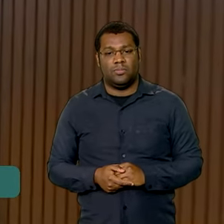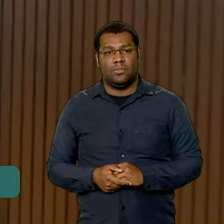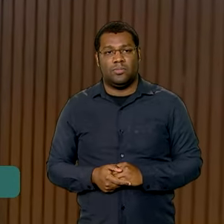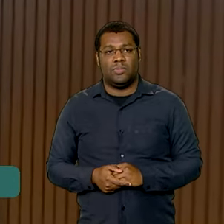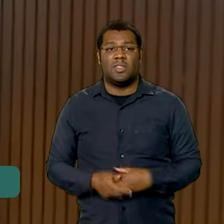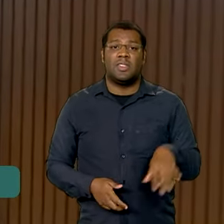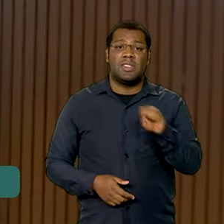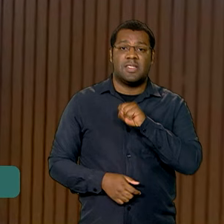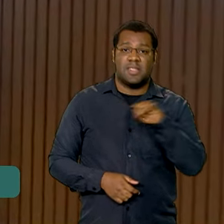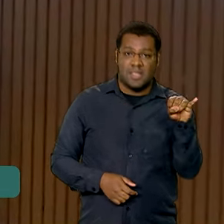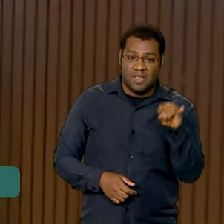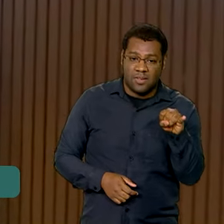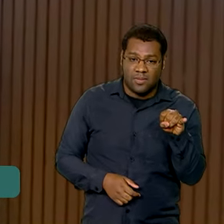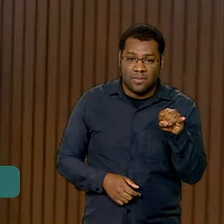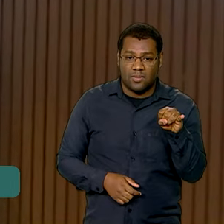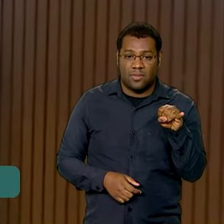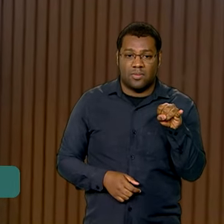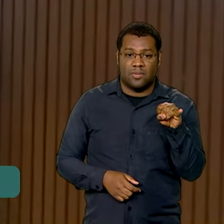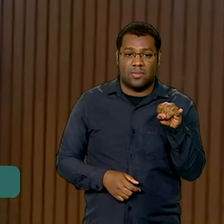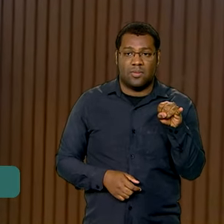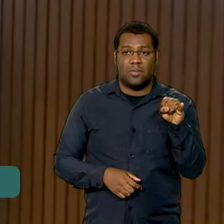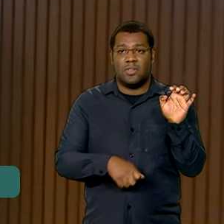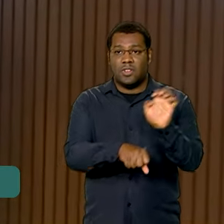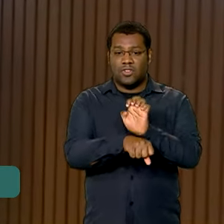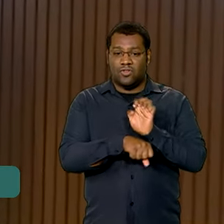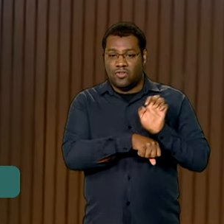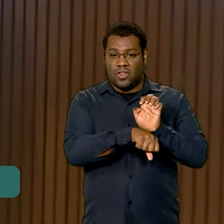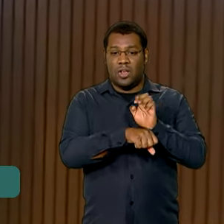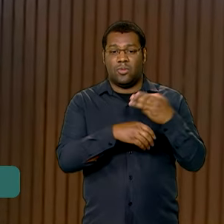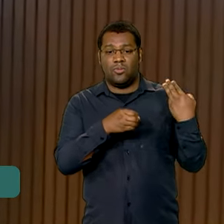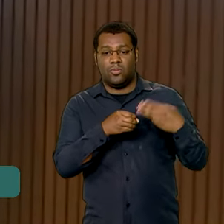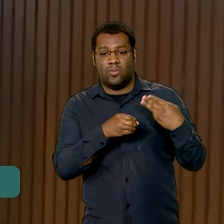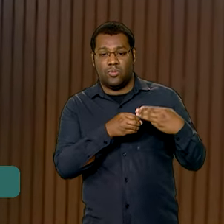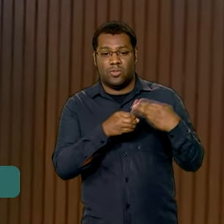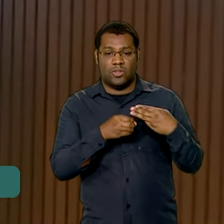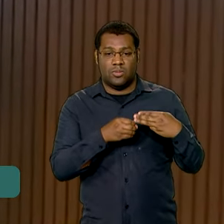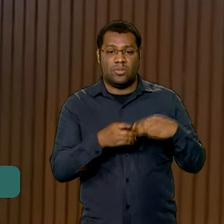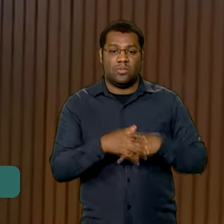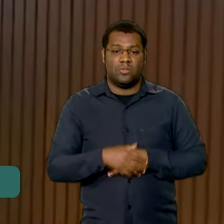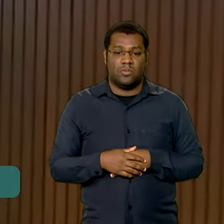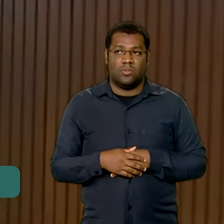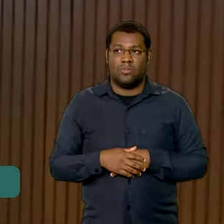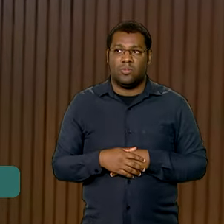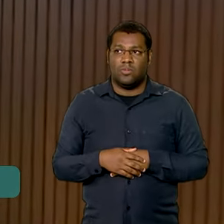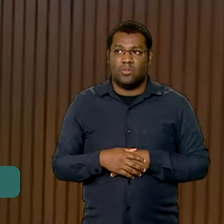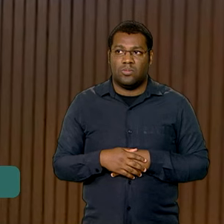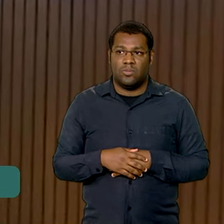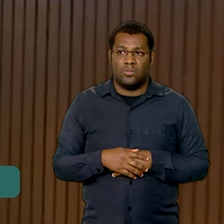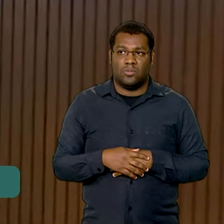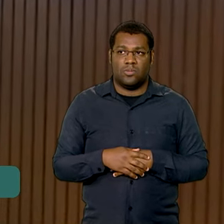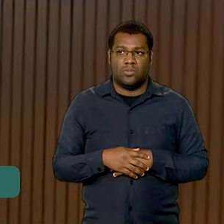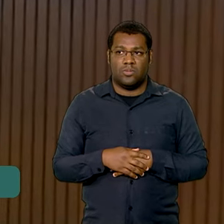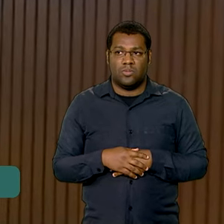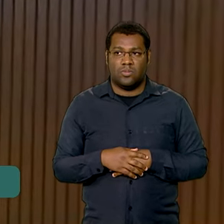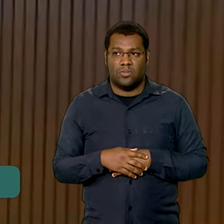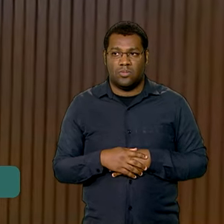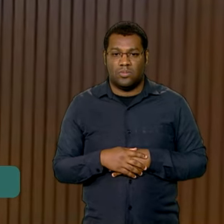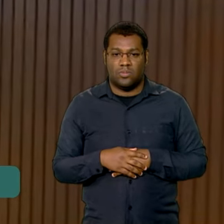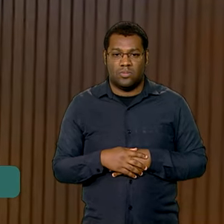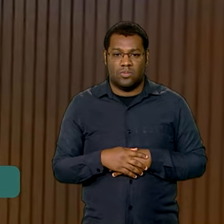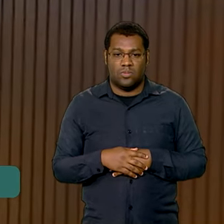um ambiente que estimule isso nos estados e nos municípios, o que acontece? É bem possível que